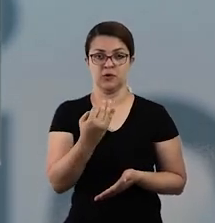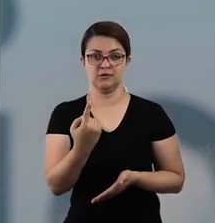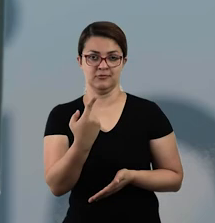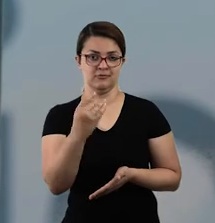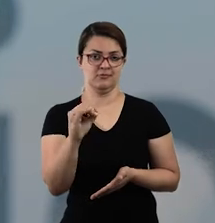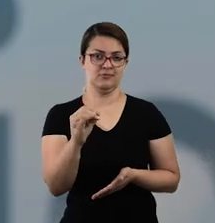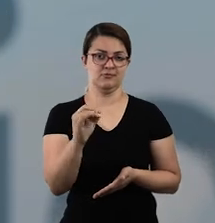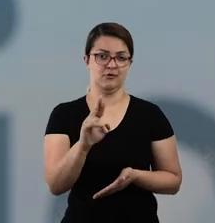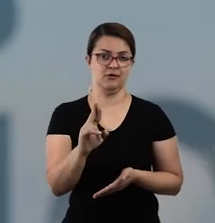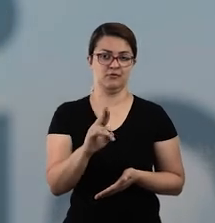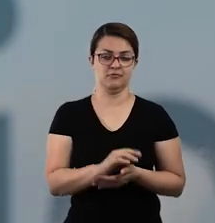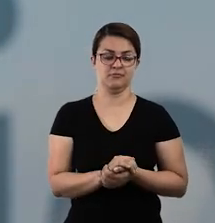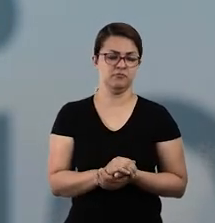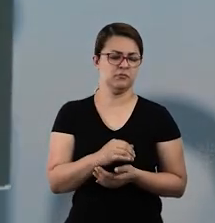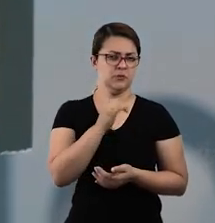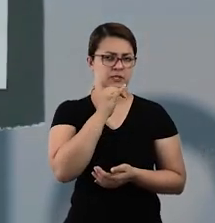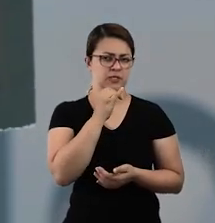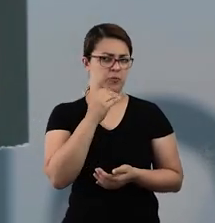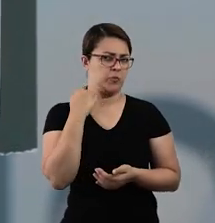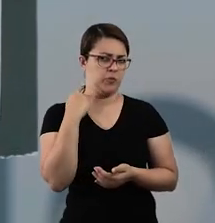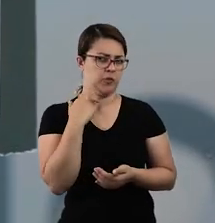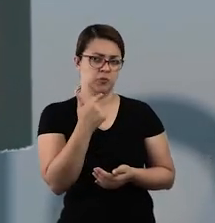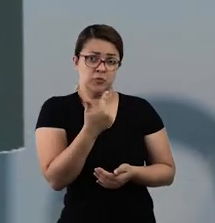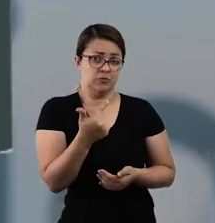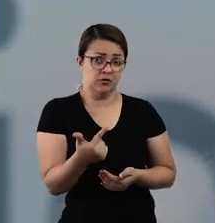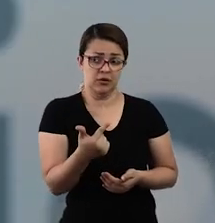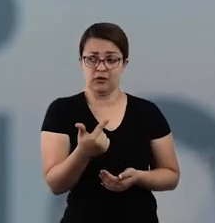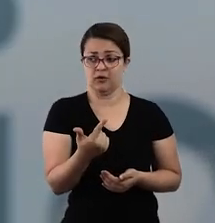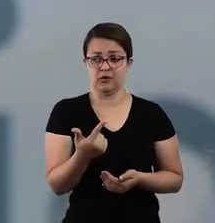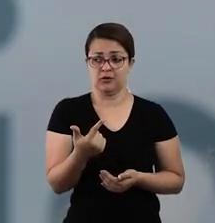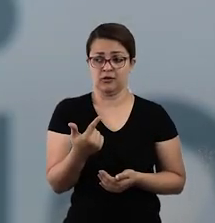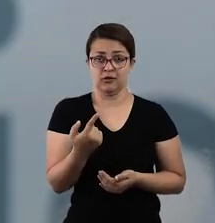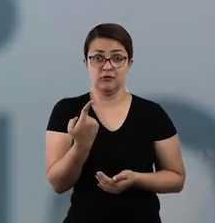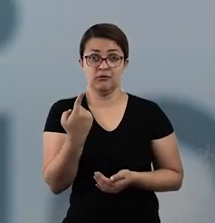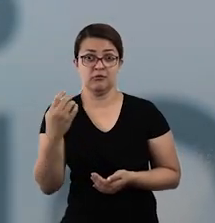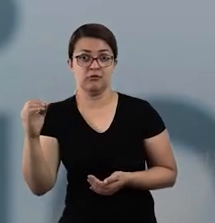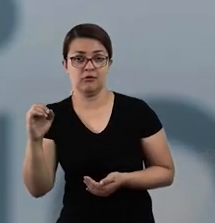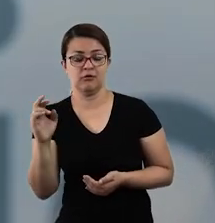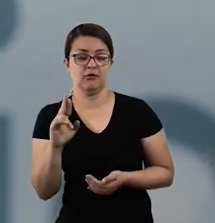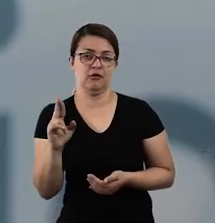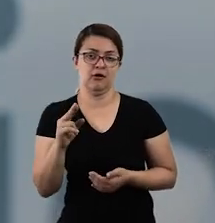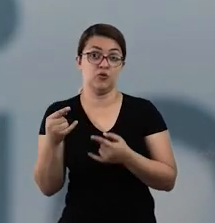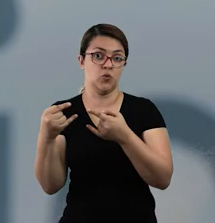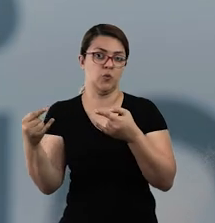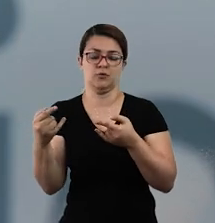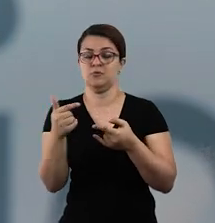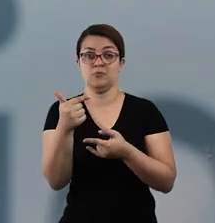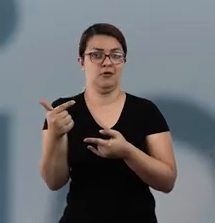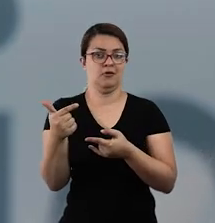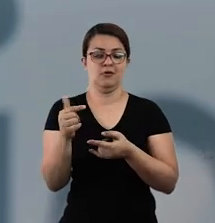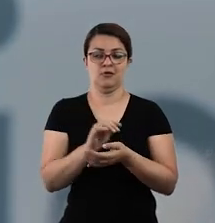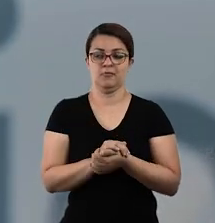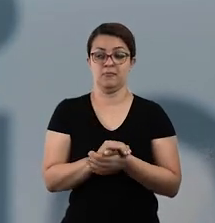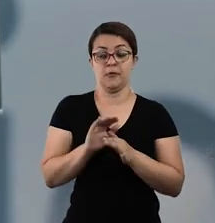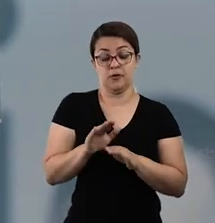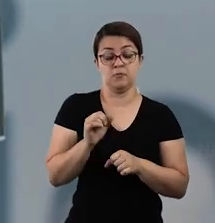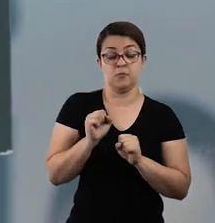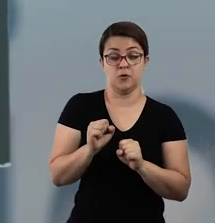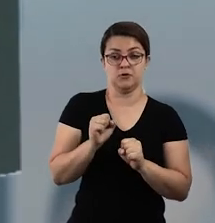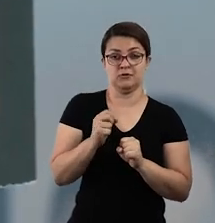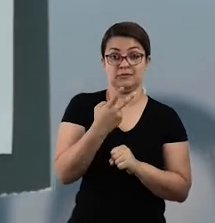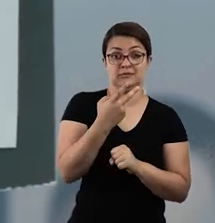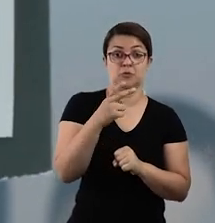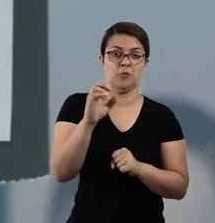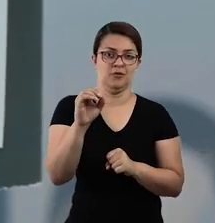De repente tem caixa eletrônica que não vai ter nota de 100, né? Então pode ser que saia mais valor da nota de 50,